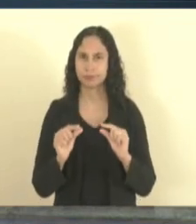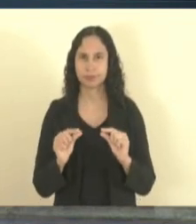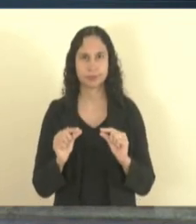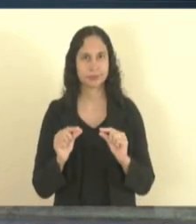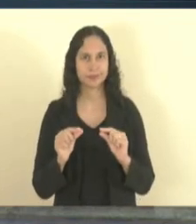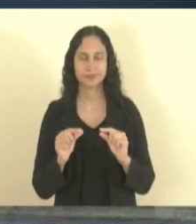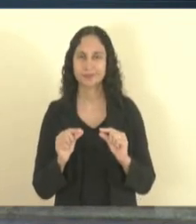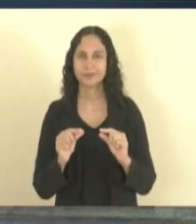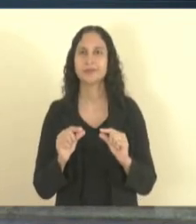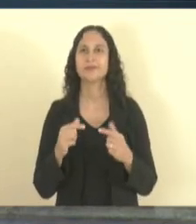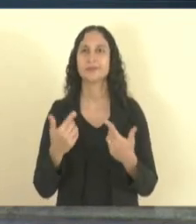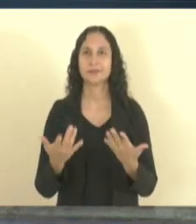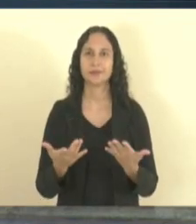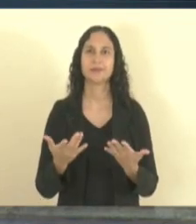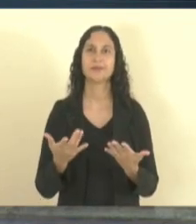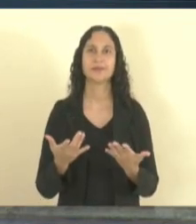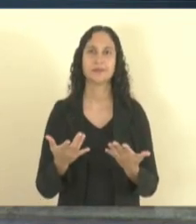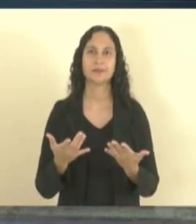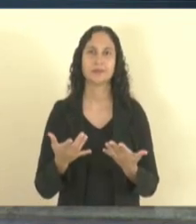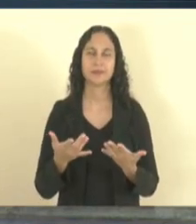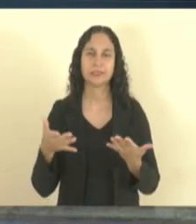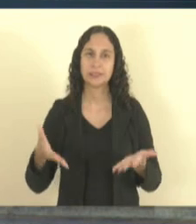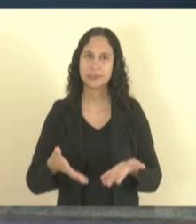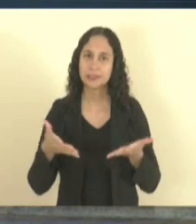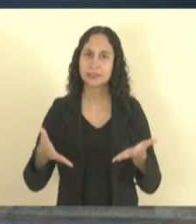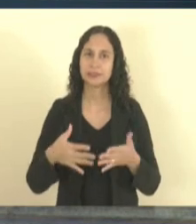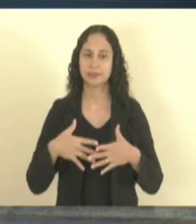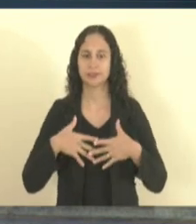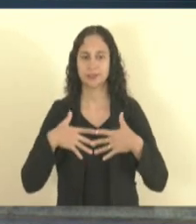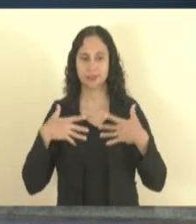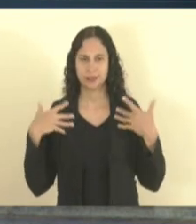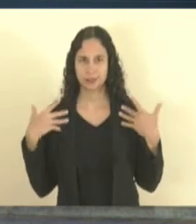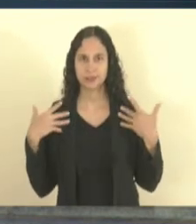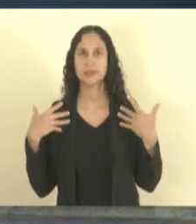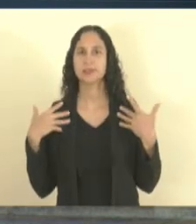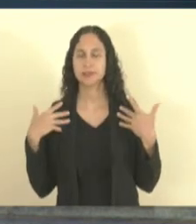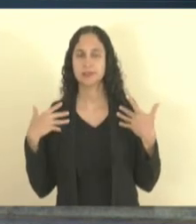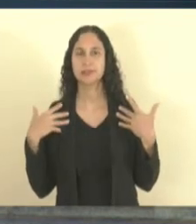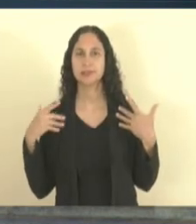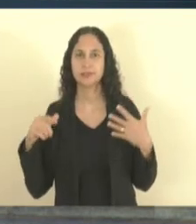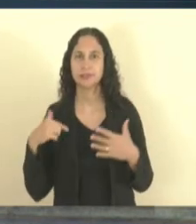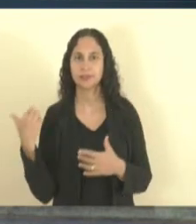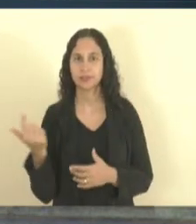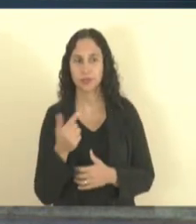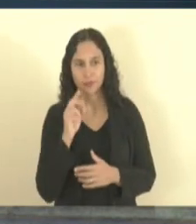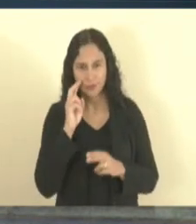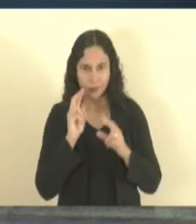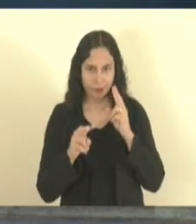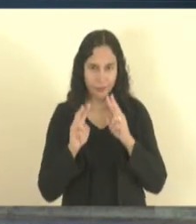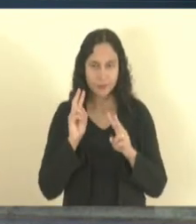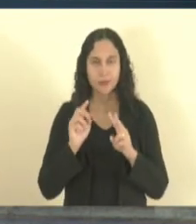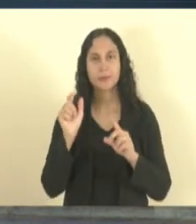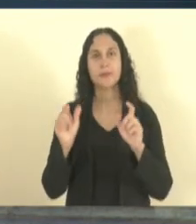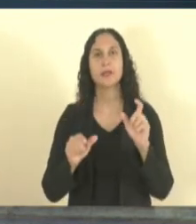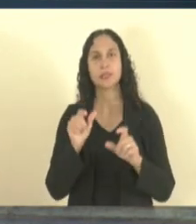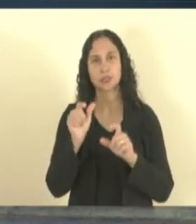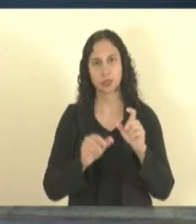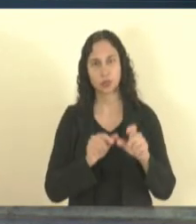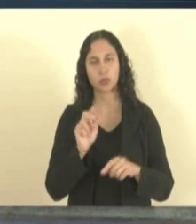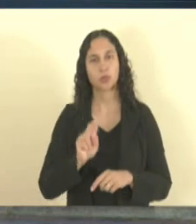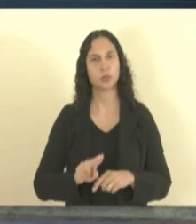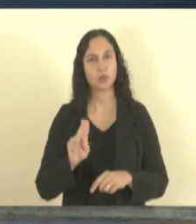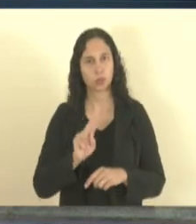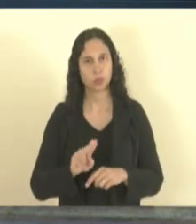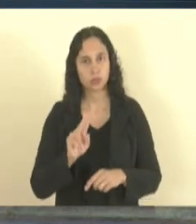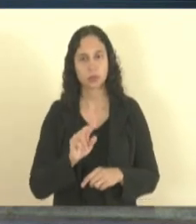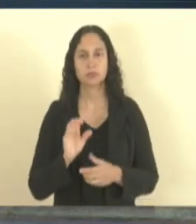então realmente isso também é muito satisfatório a gente ver que as pessoas realmente usam um recurso